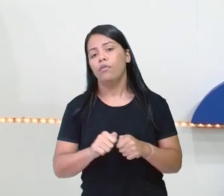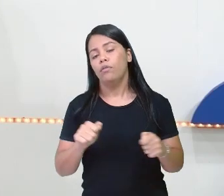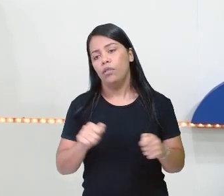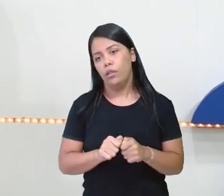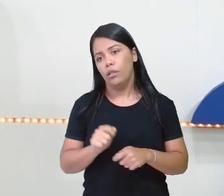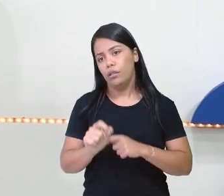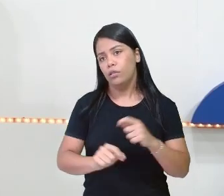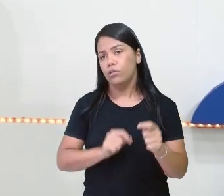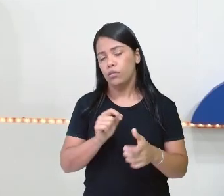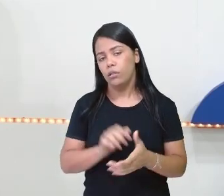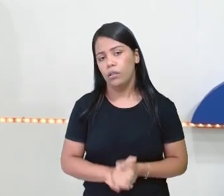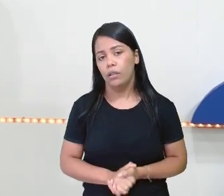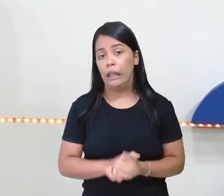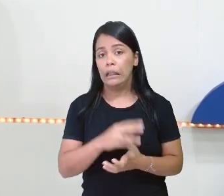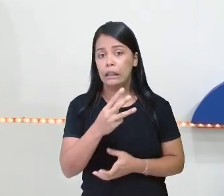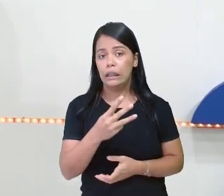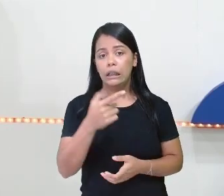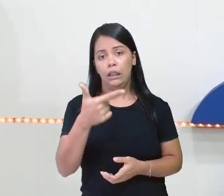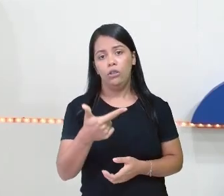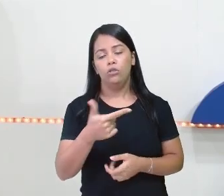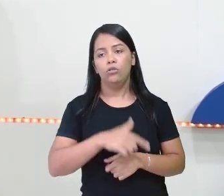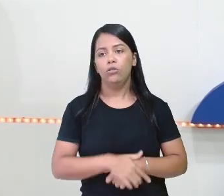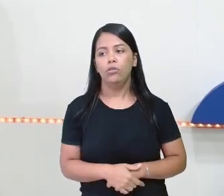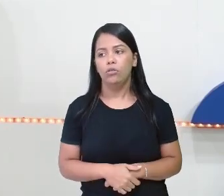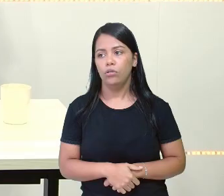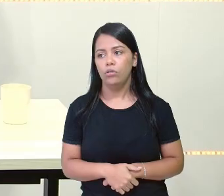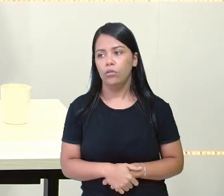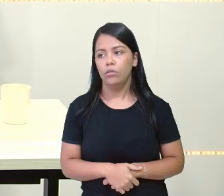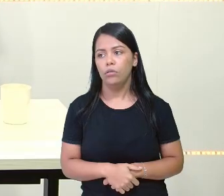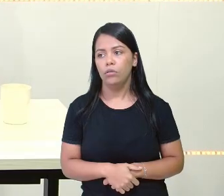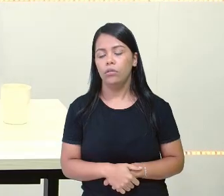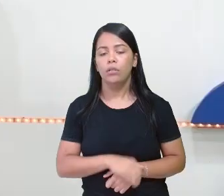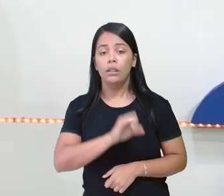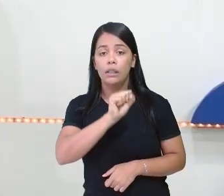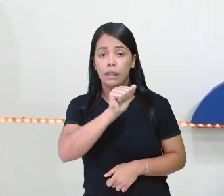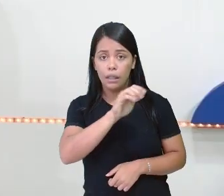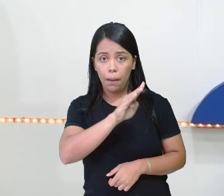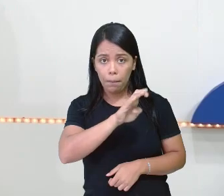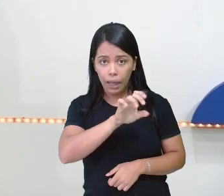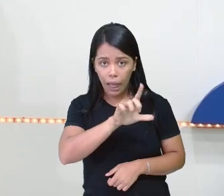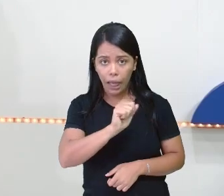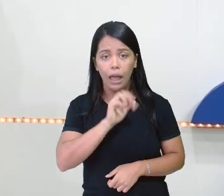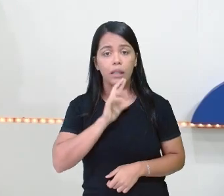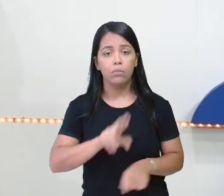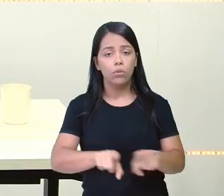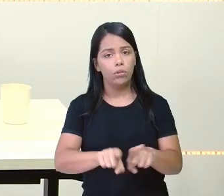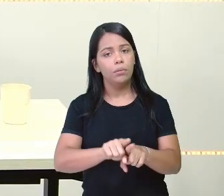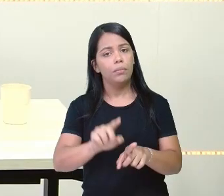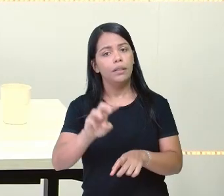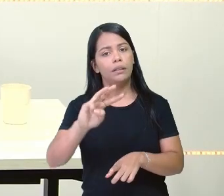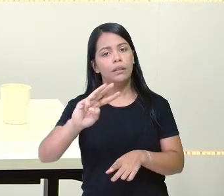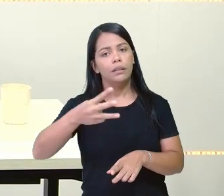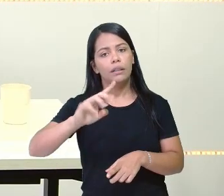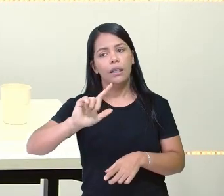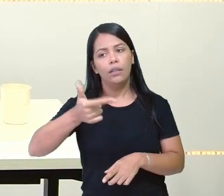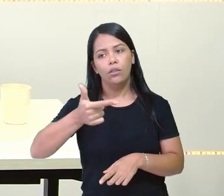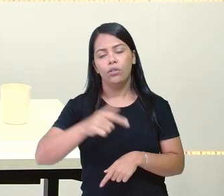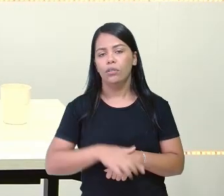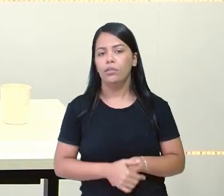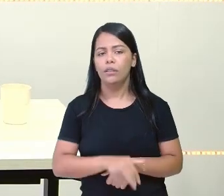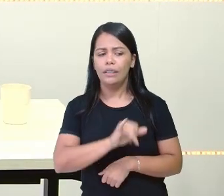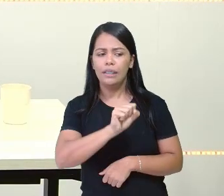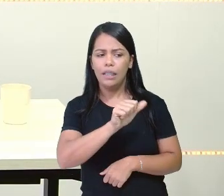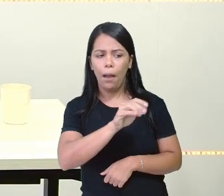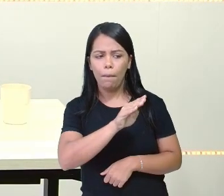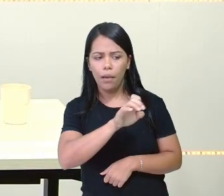32. 32. Ok. Isabela também falou que é 32. 32, né? Isabela até já aprendeu